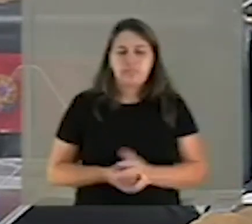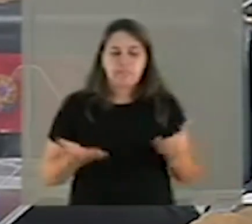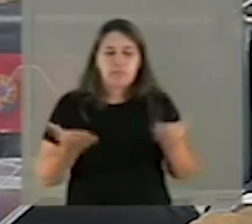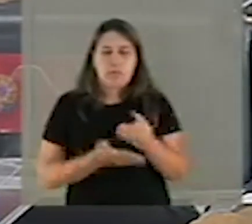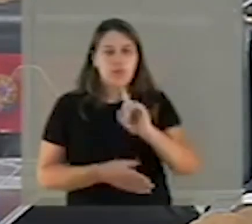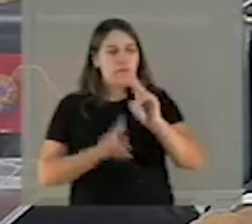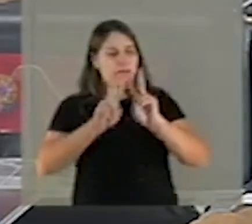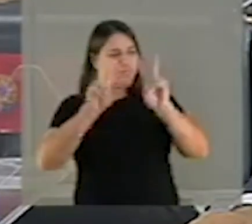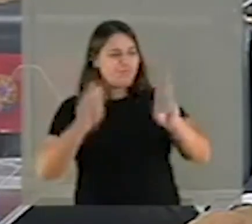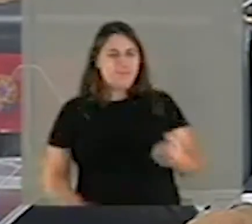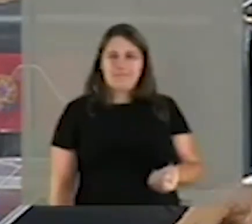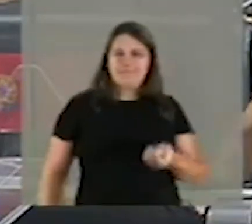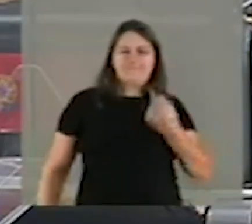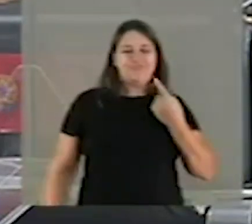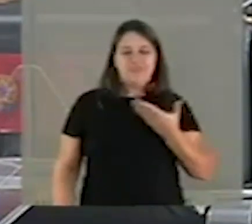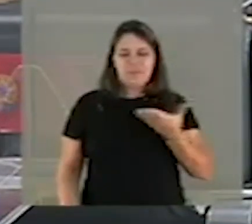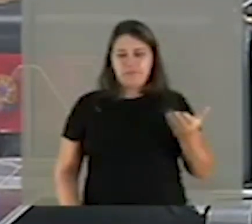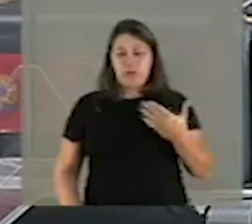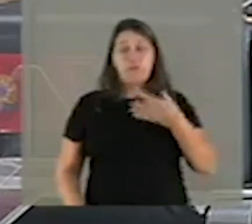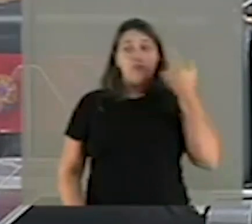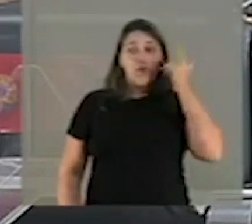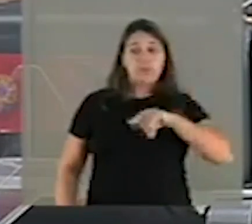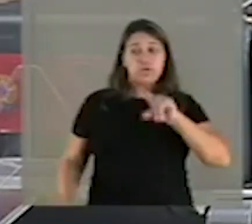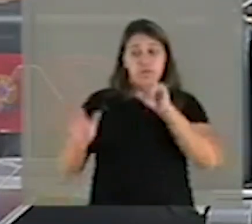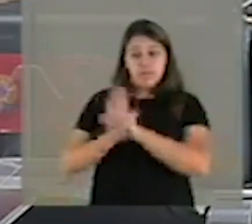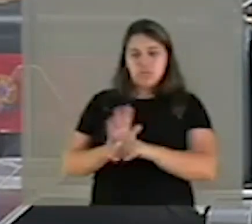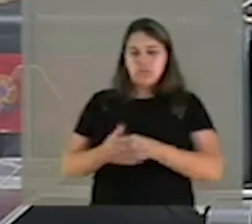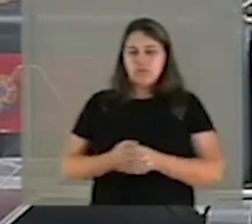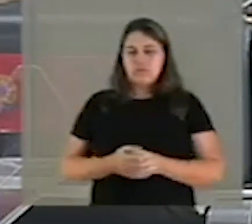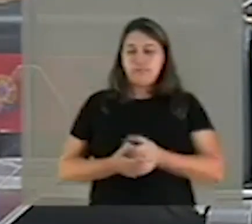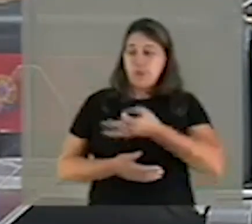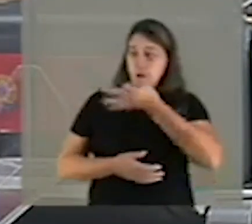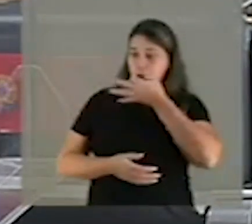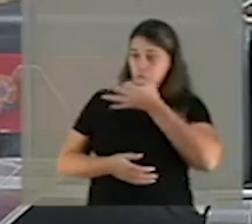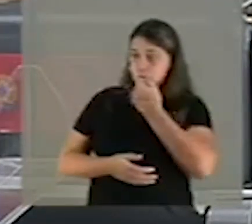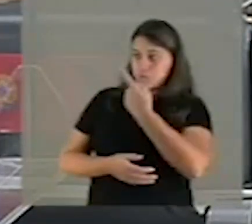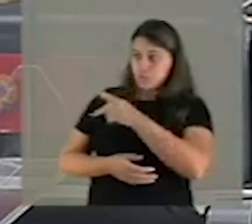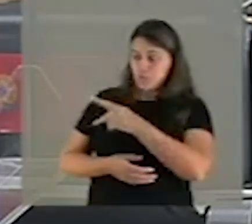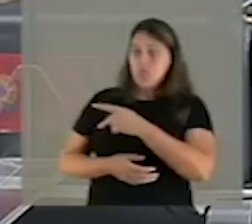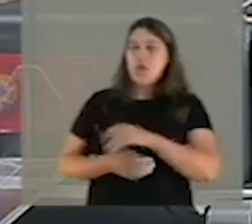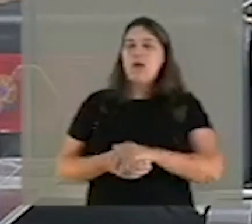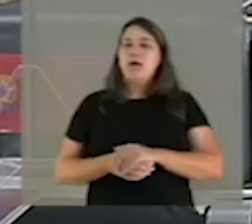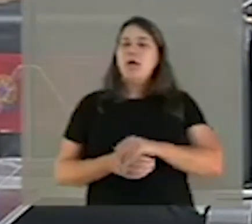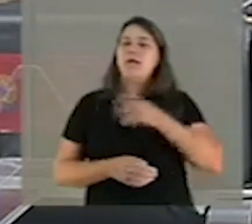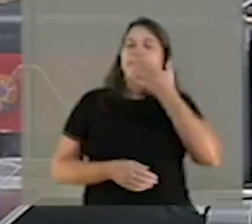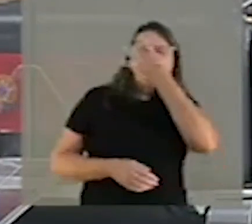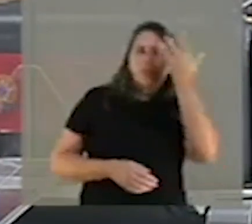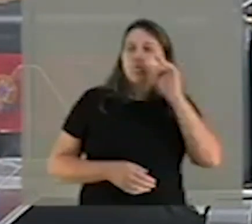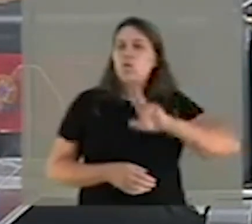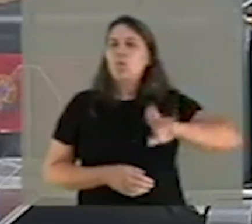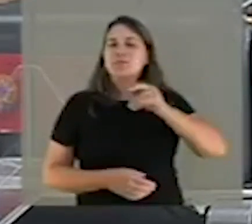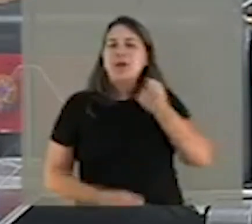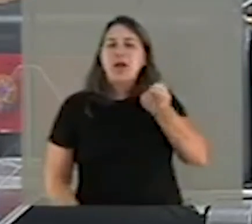um assunto estranho, vossa senhoria. Eu vou repetir a pergunta. A opinião de vossa senhoria sobre a prescrição de medicamentos dentro do